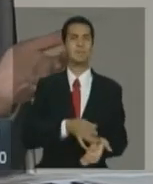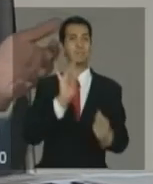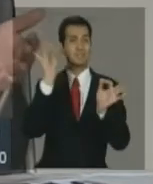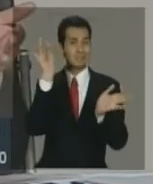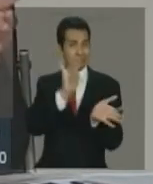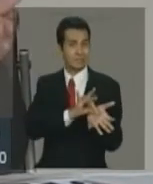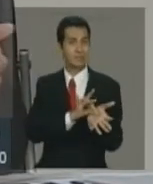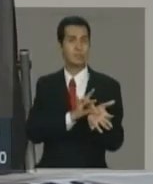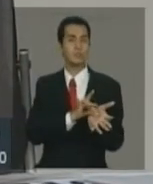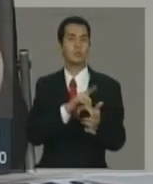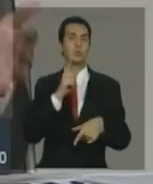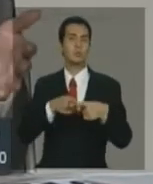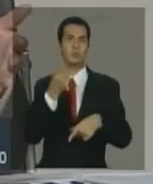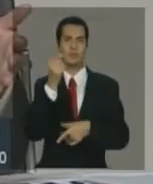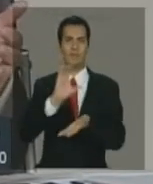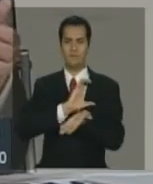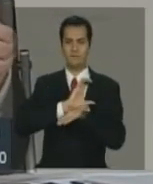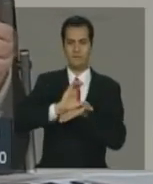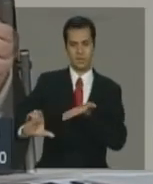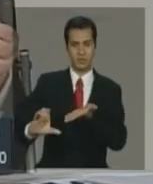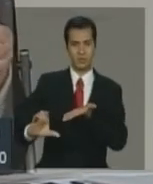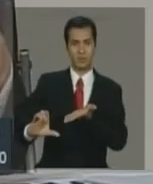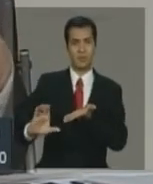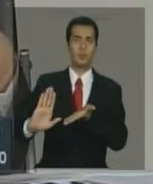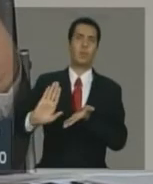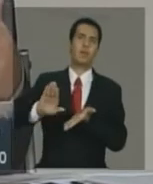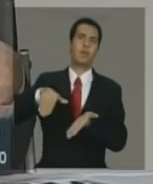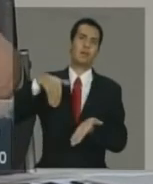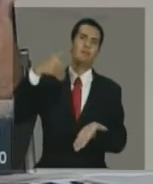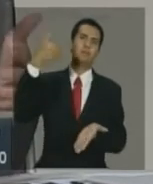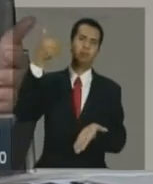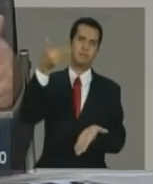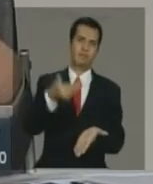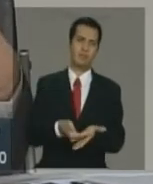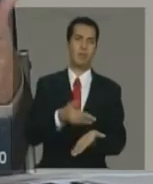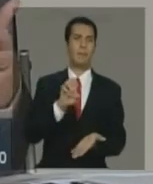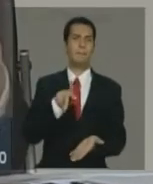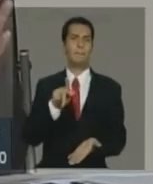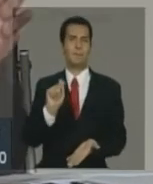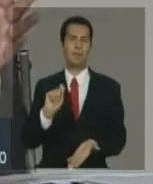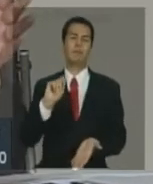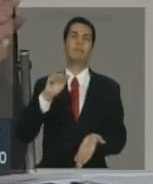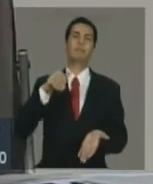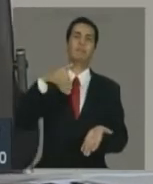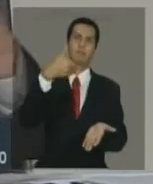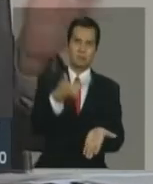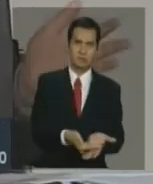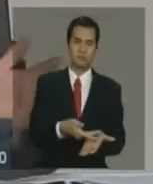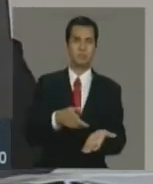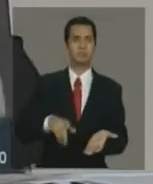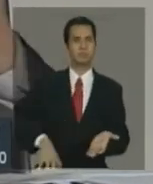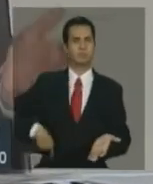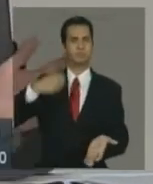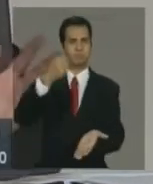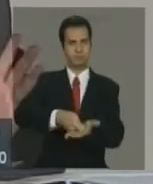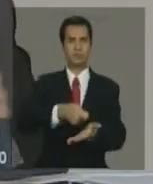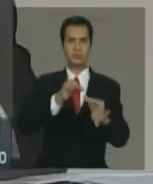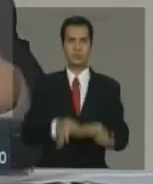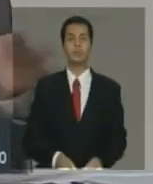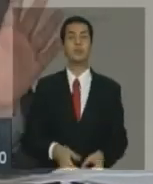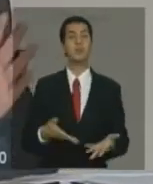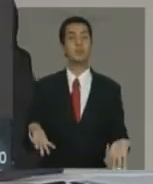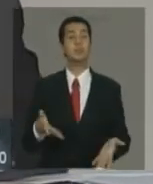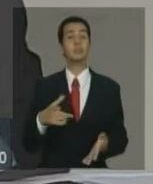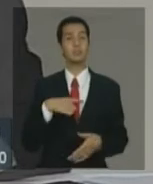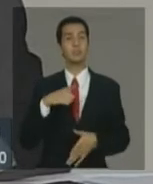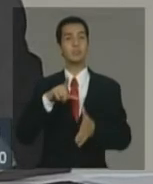investimento, ele não é no mesmo momento em que você empenha e inicia. O custeio é imediato, você decide, faz uma despesa